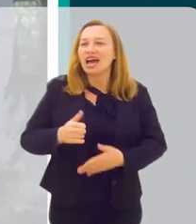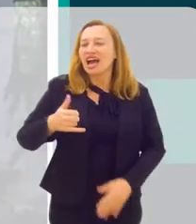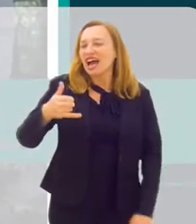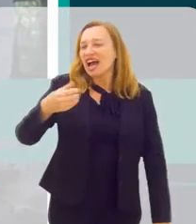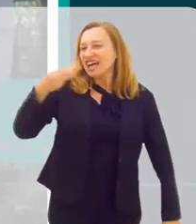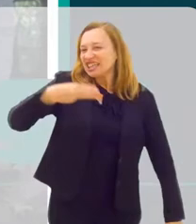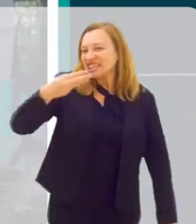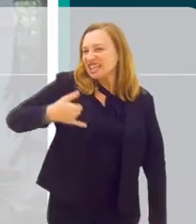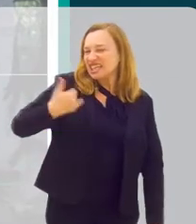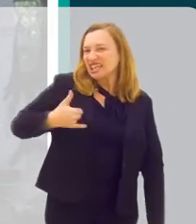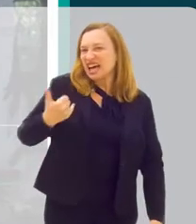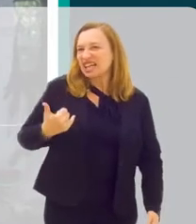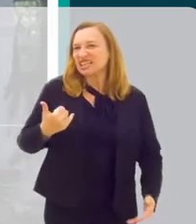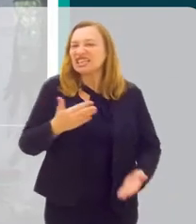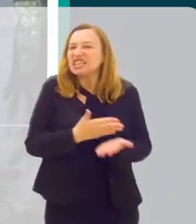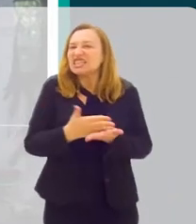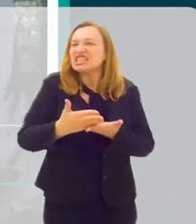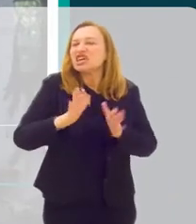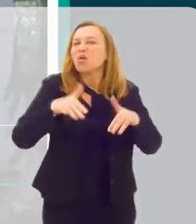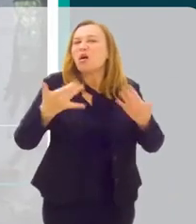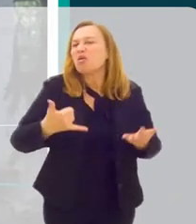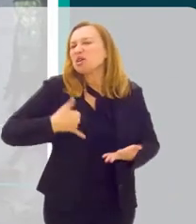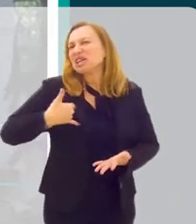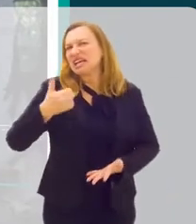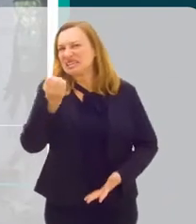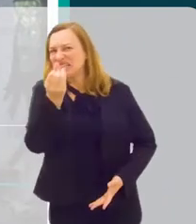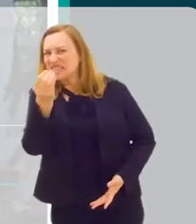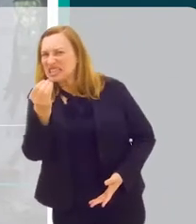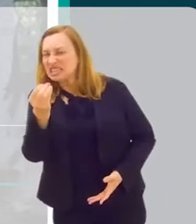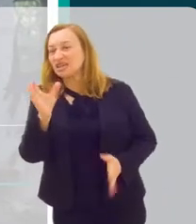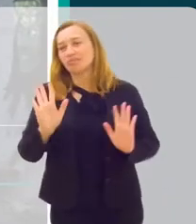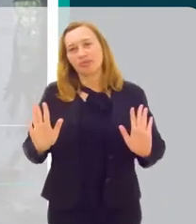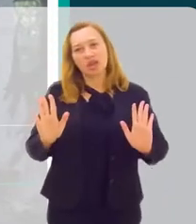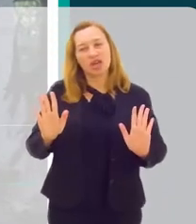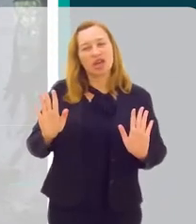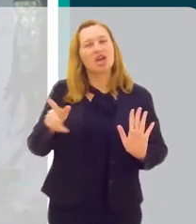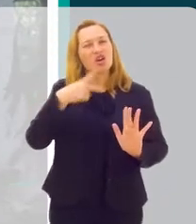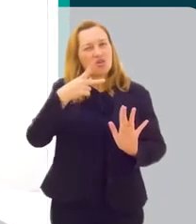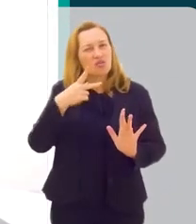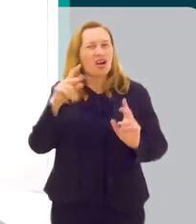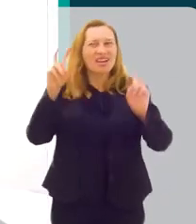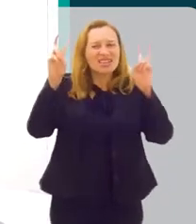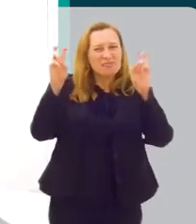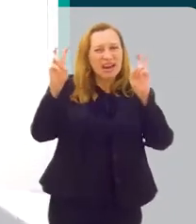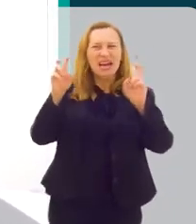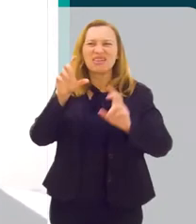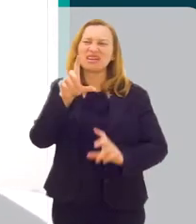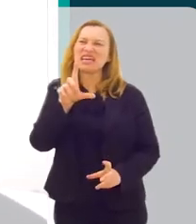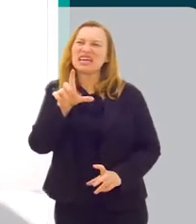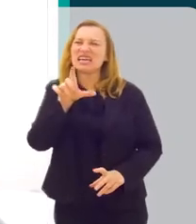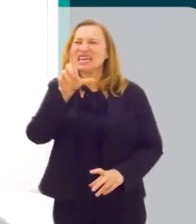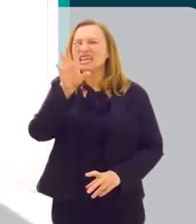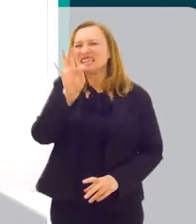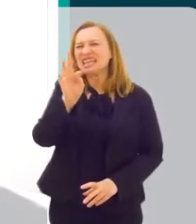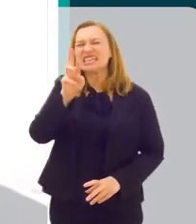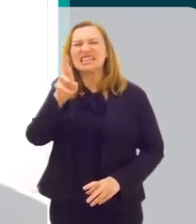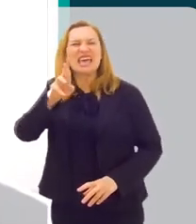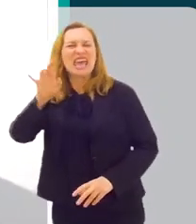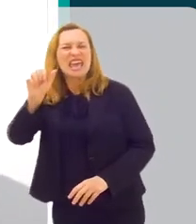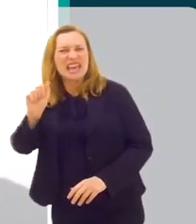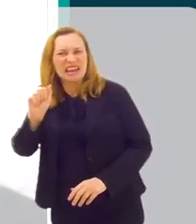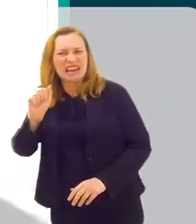a terceira idade a gente pode dizer que é a partir de que idade? De 60 anos? Eu questiono até esse termo terceira idade.